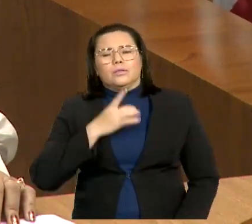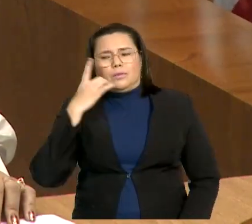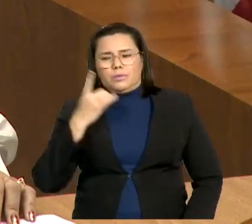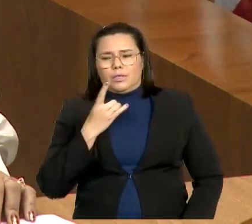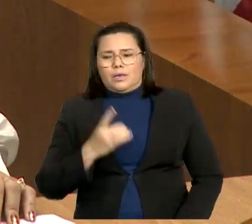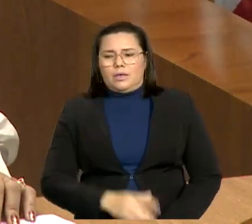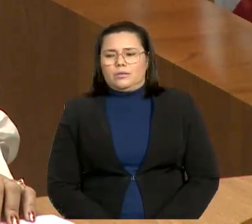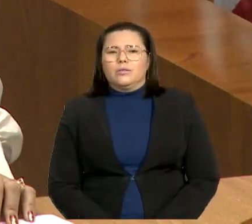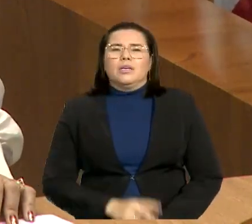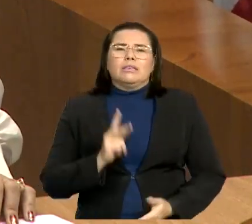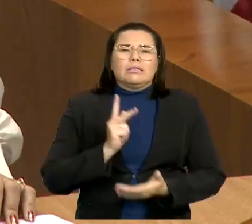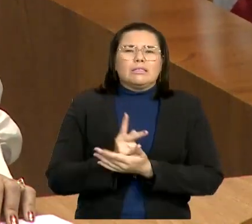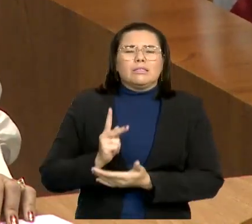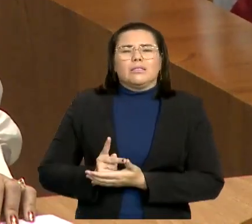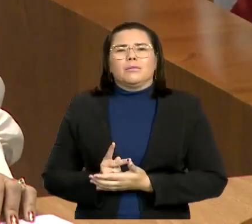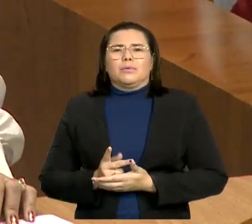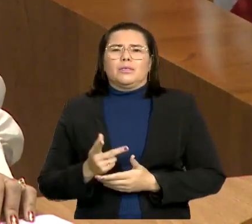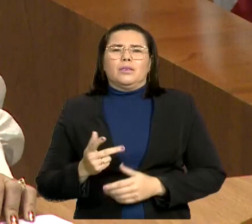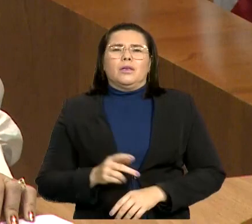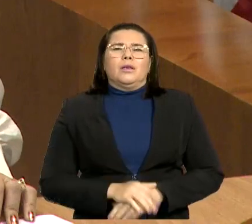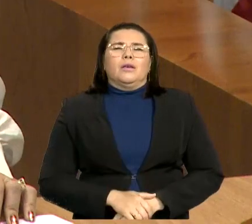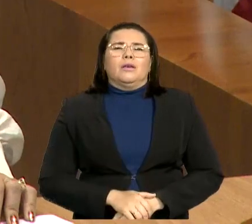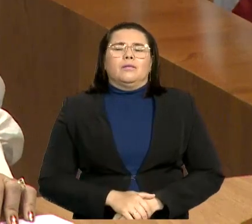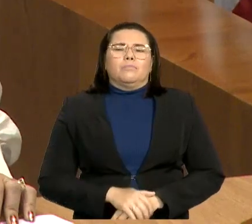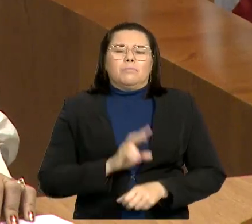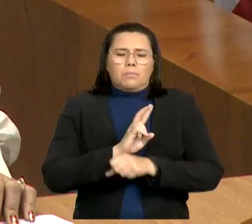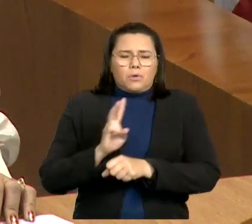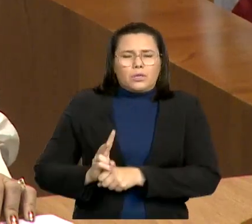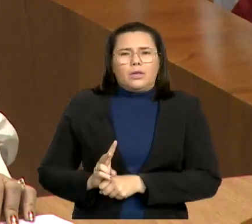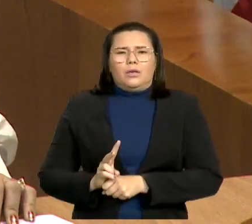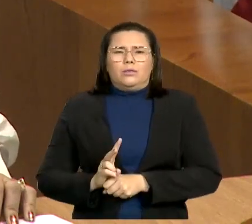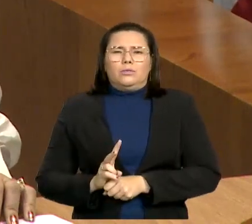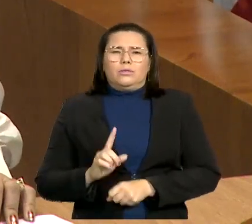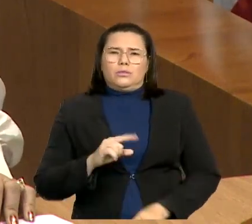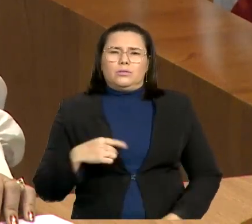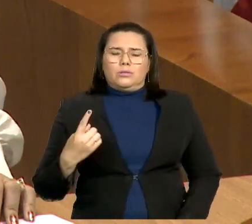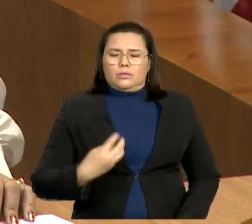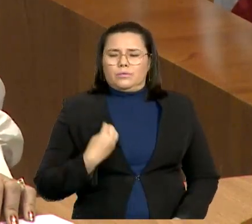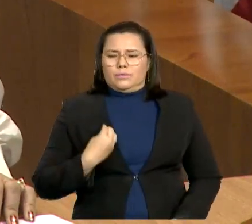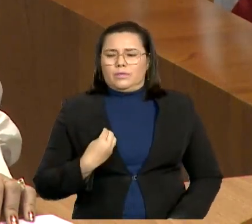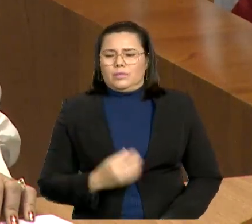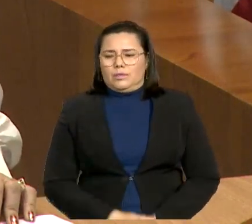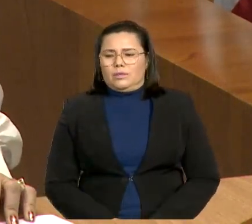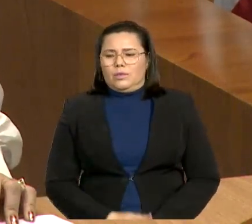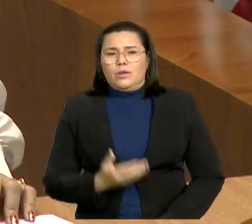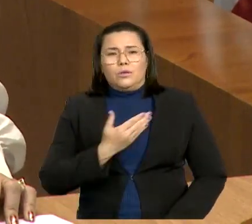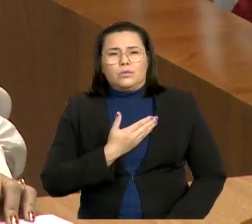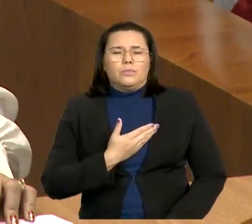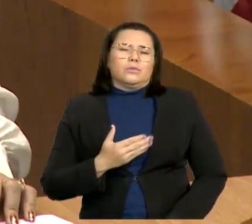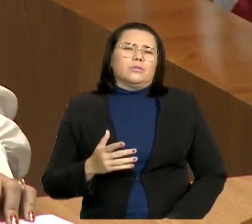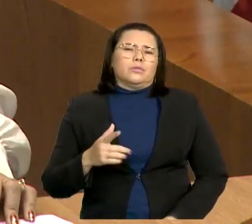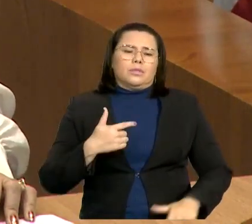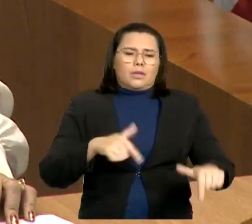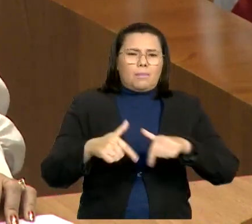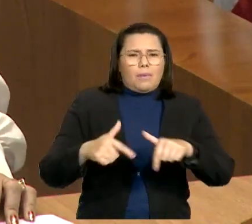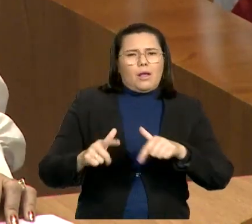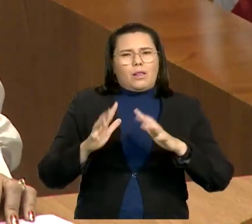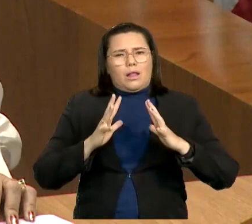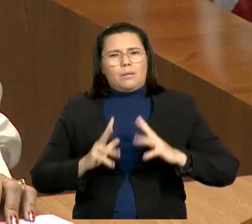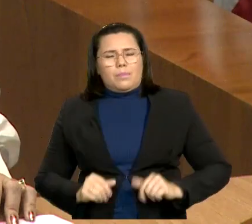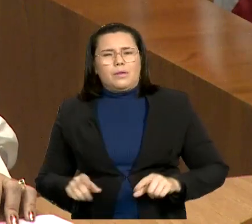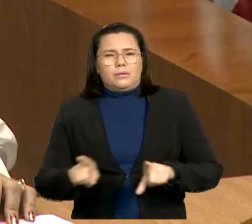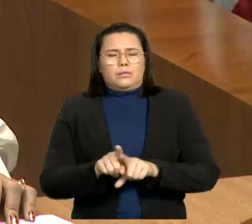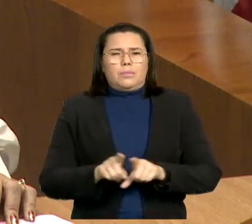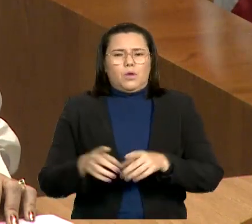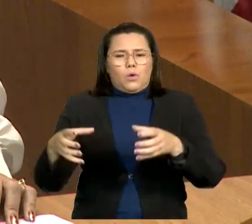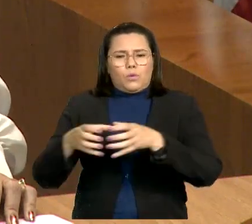pela nossa segurança, os queridos e queridas que estão por aqui sempre servindo, os amigos da limpeza, o cerimonial, que sempre